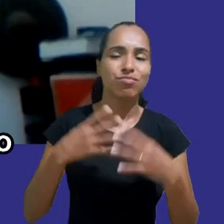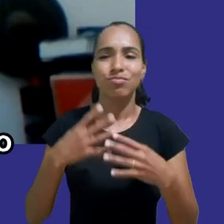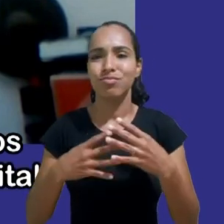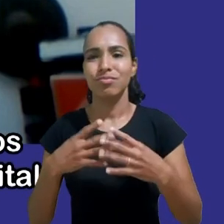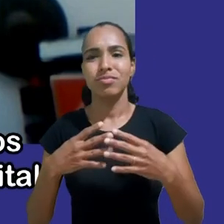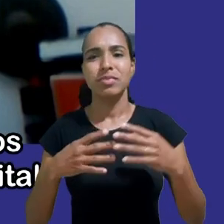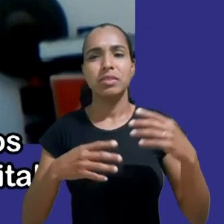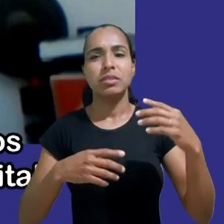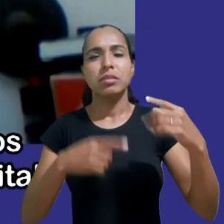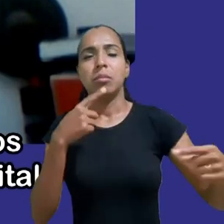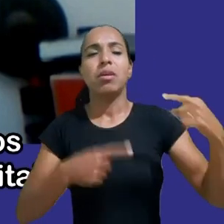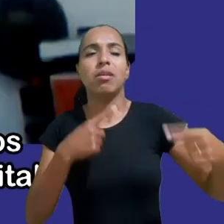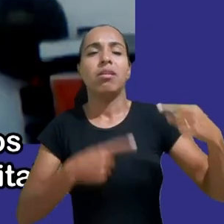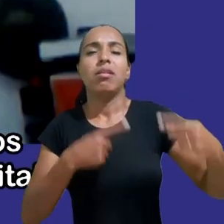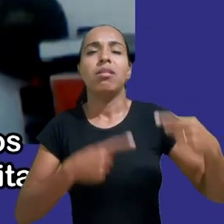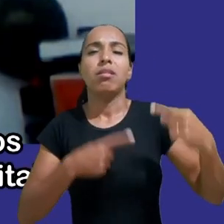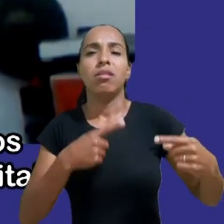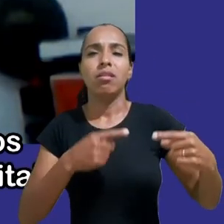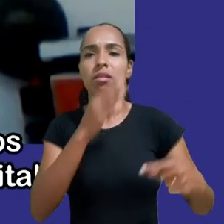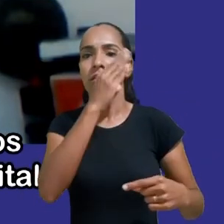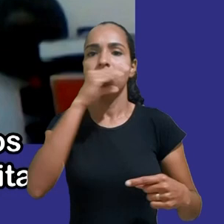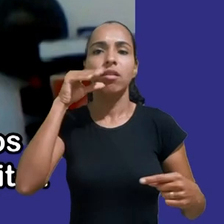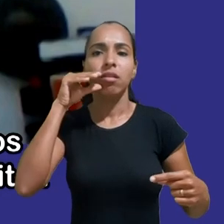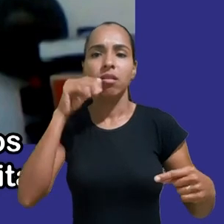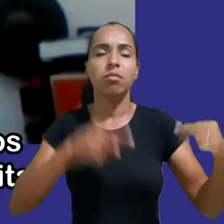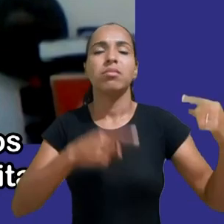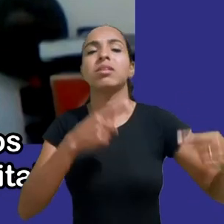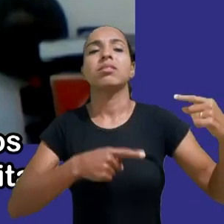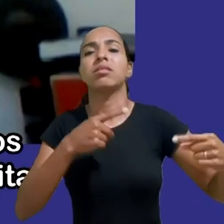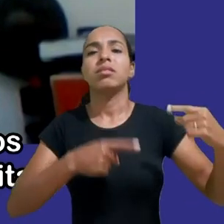os adultos acerca dos impactos da economia digital